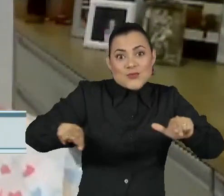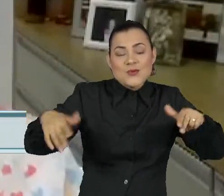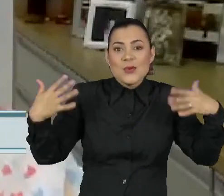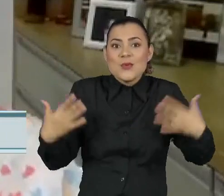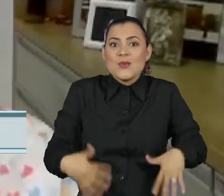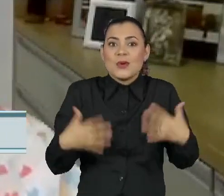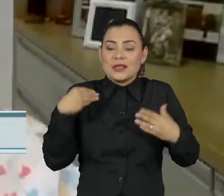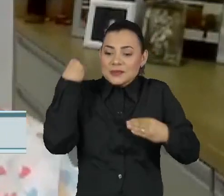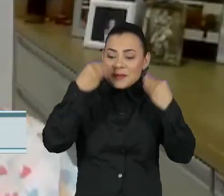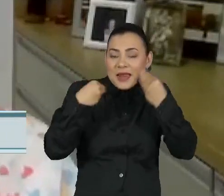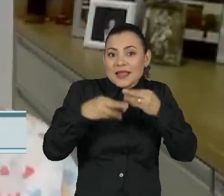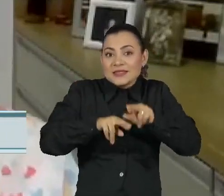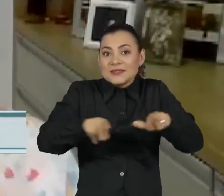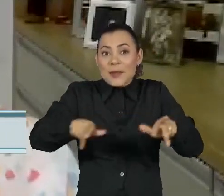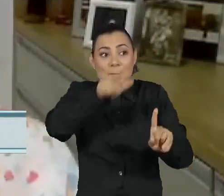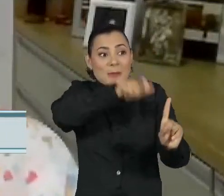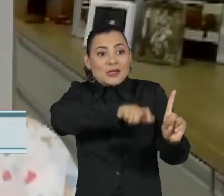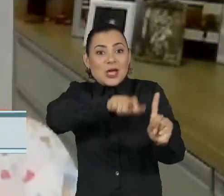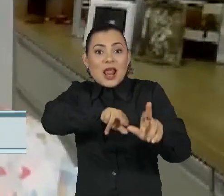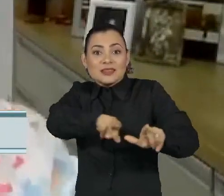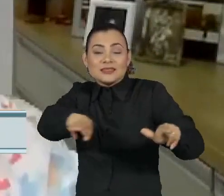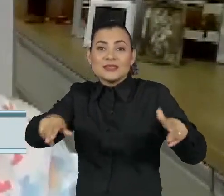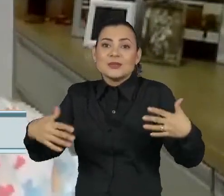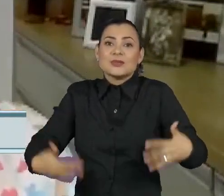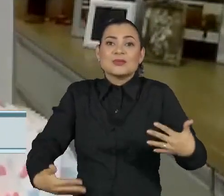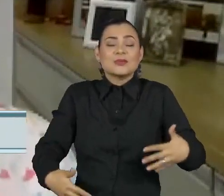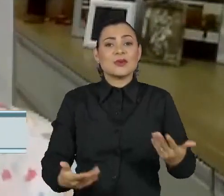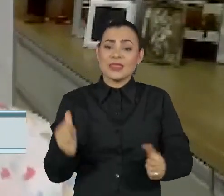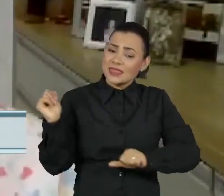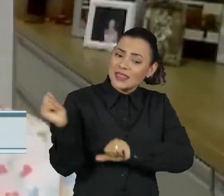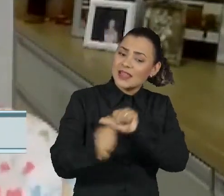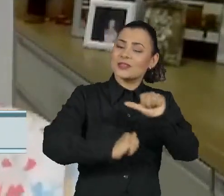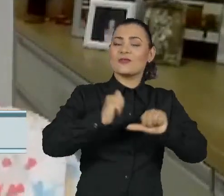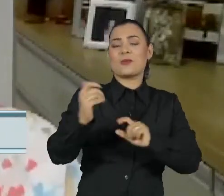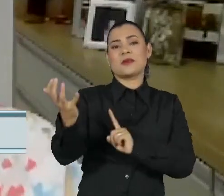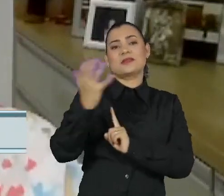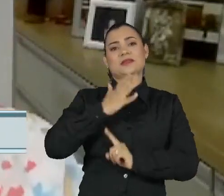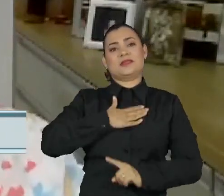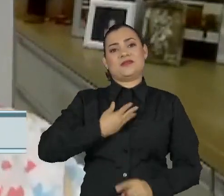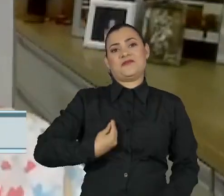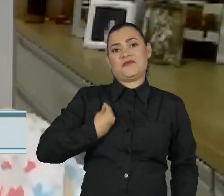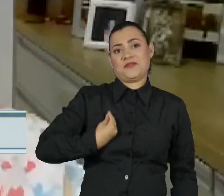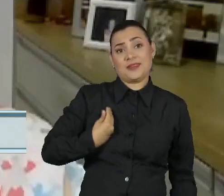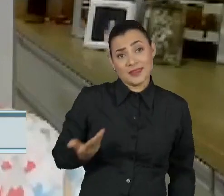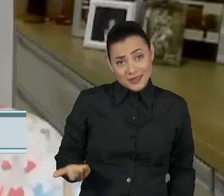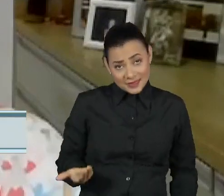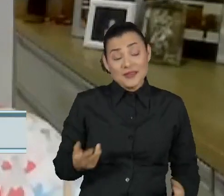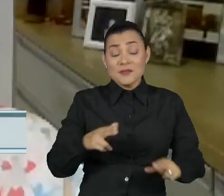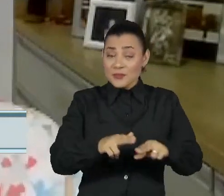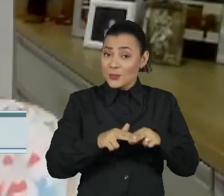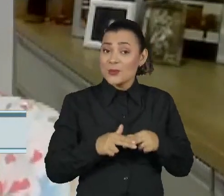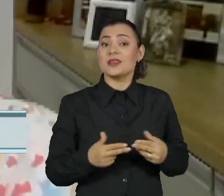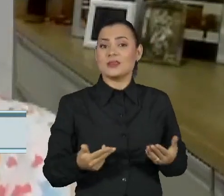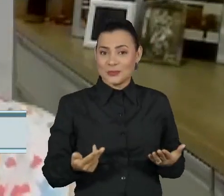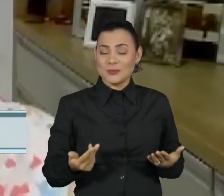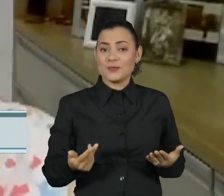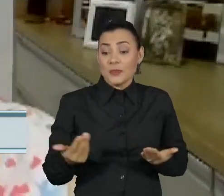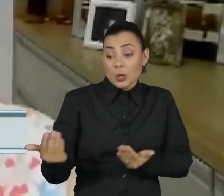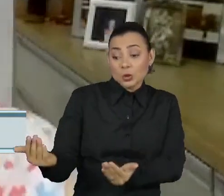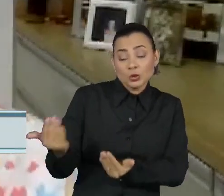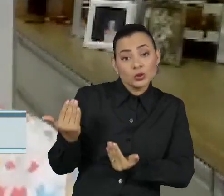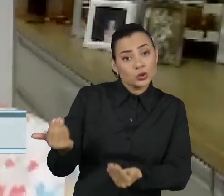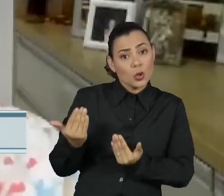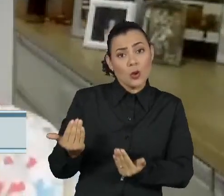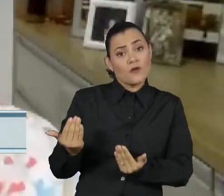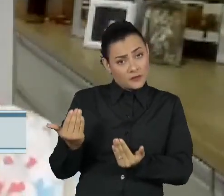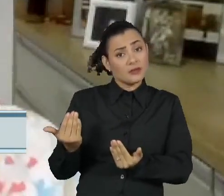vivenciar experiências de personagens, de perdas, de transformação. Então eu acho que o jovem